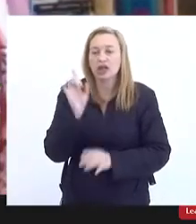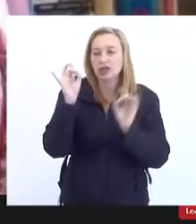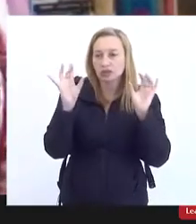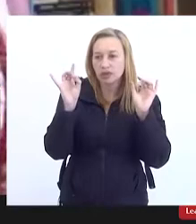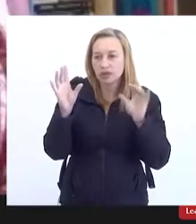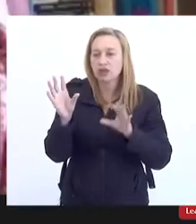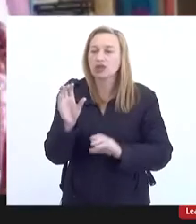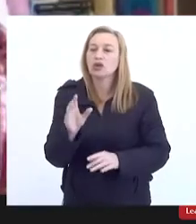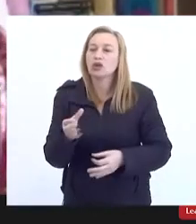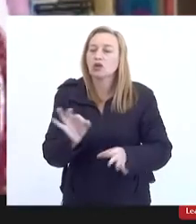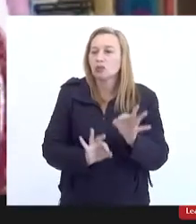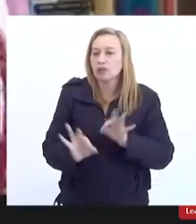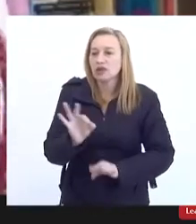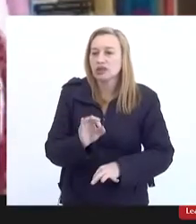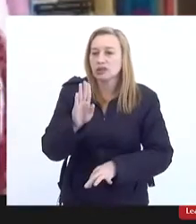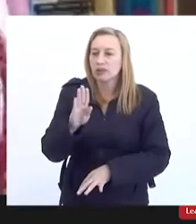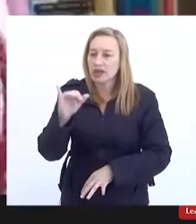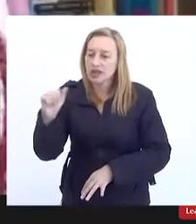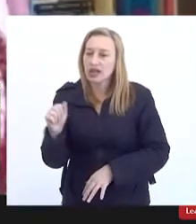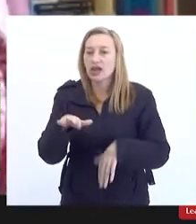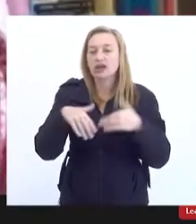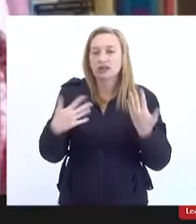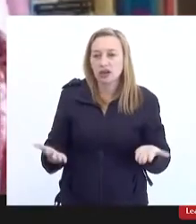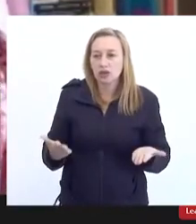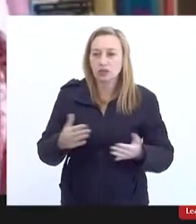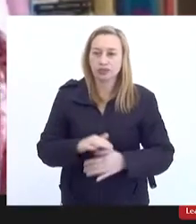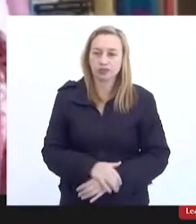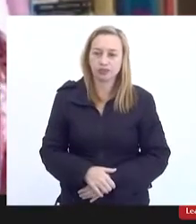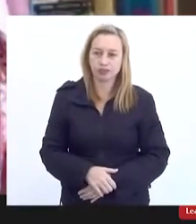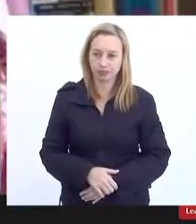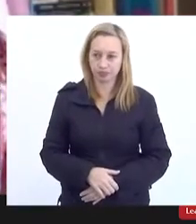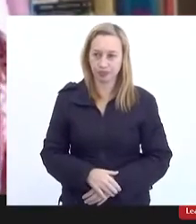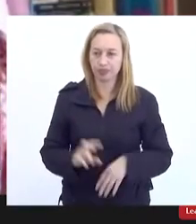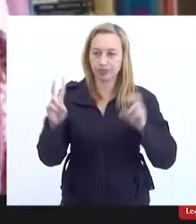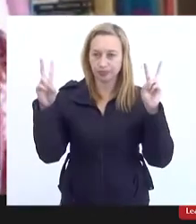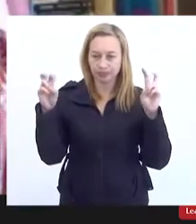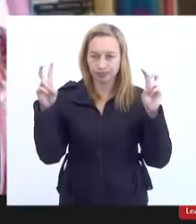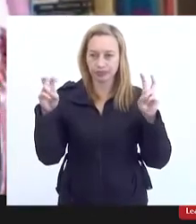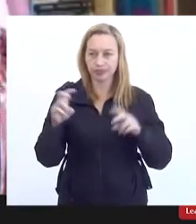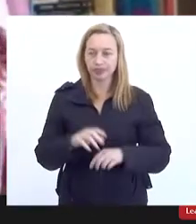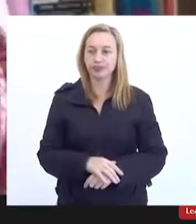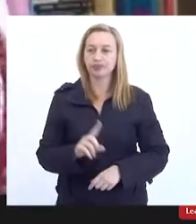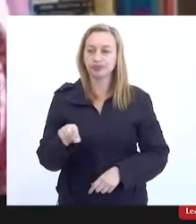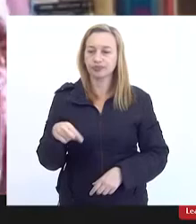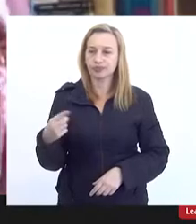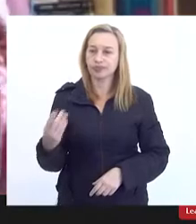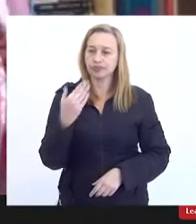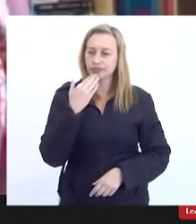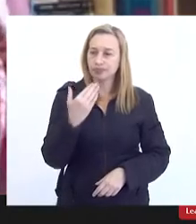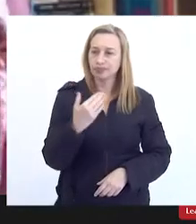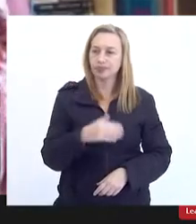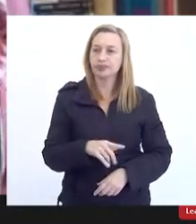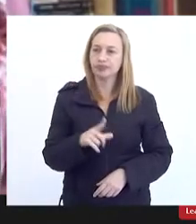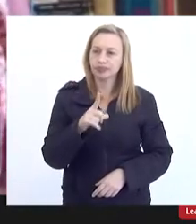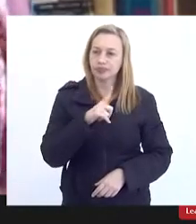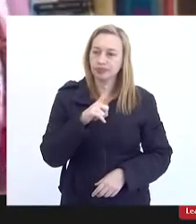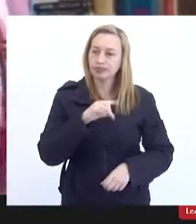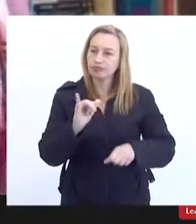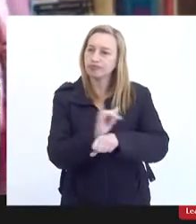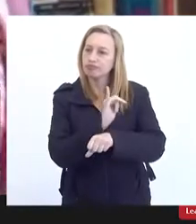plano de bacia. Então, nesse caso, a próxima recomendação é que haja uma